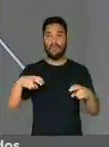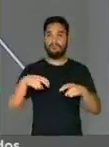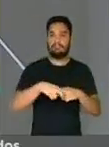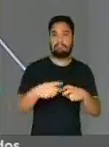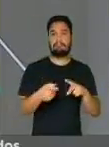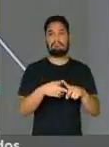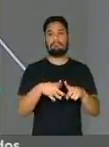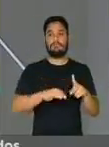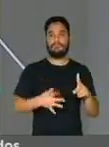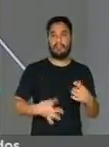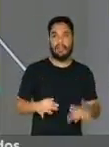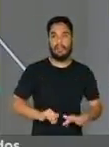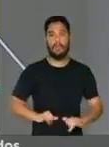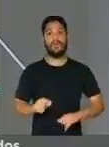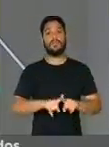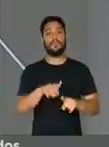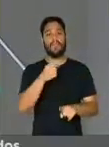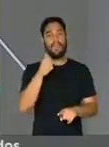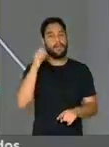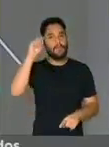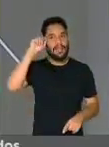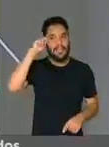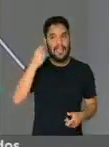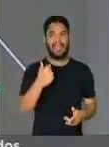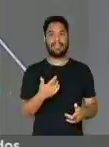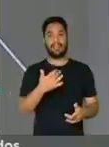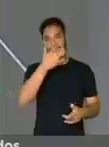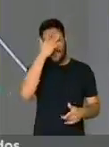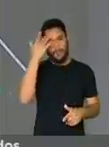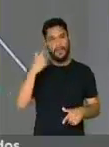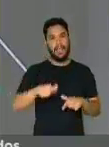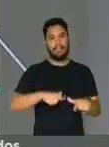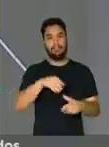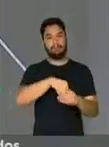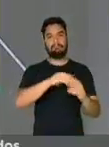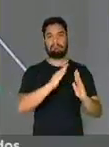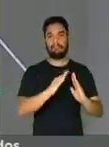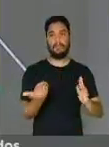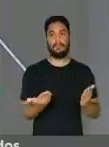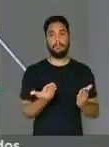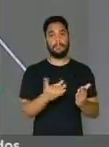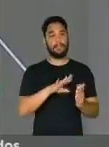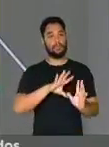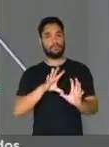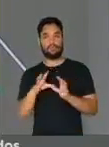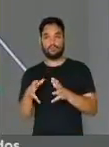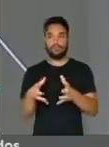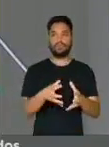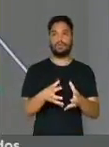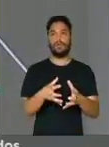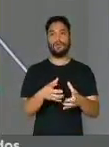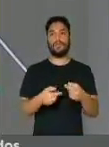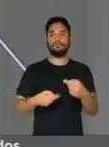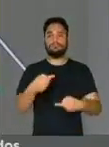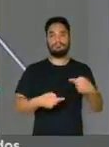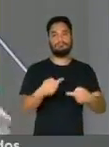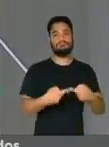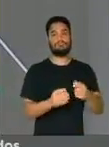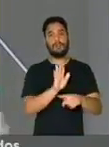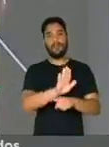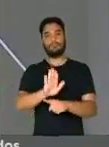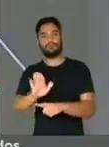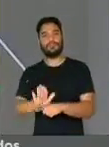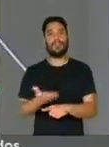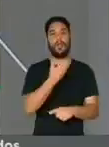negras, domésticas, a diversidade amazônica, dialogando para construir a inclusão social e a equidade de